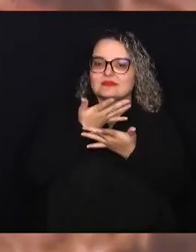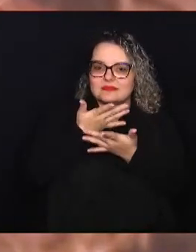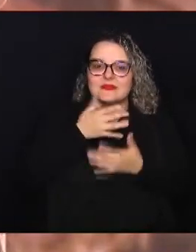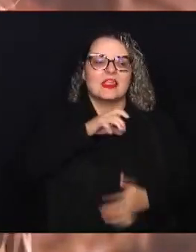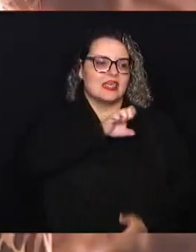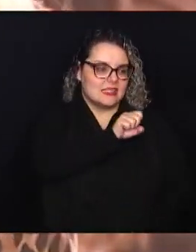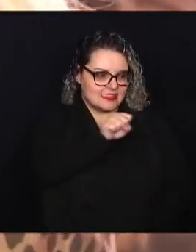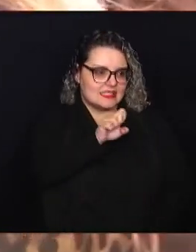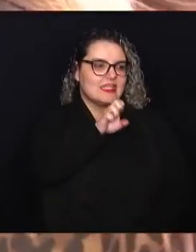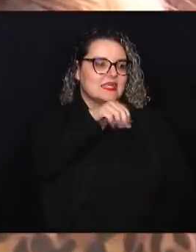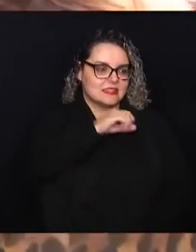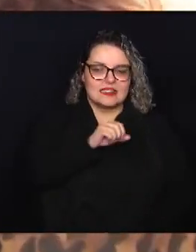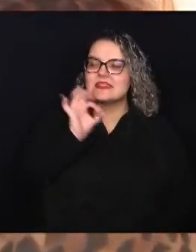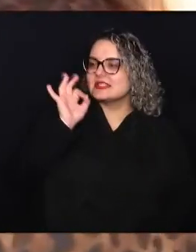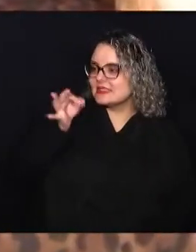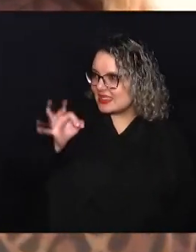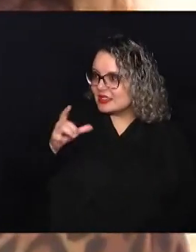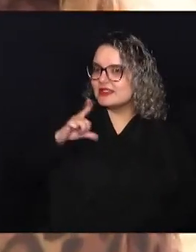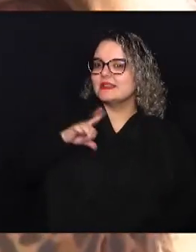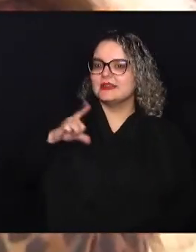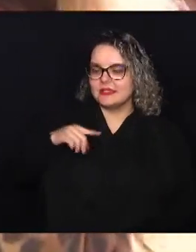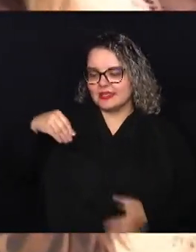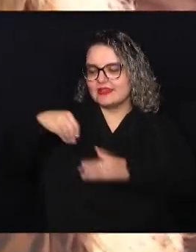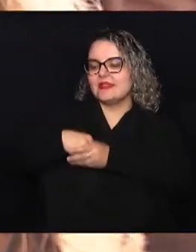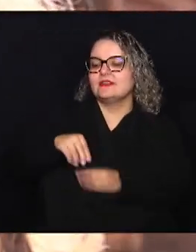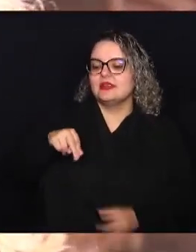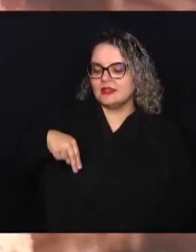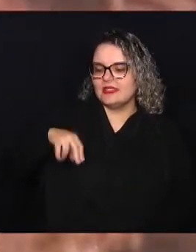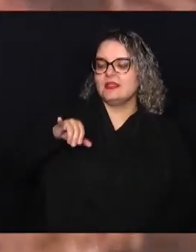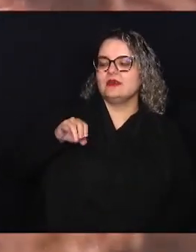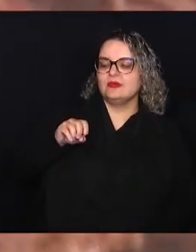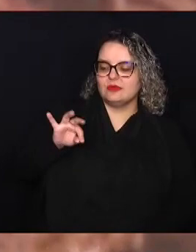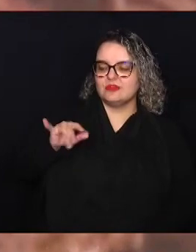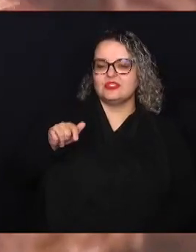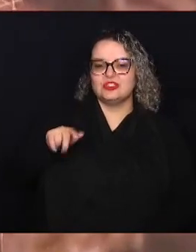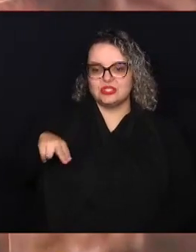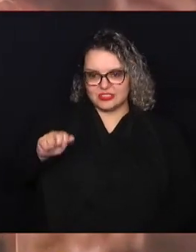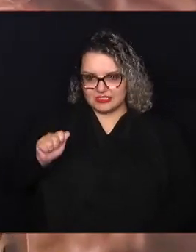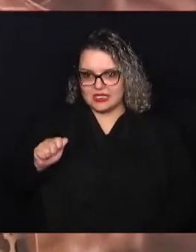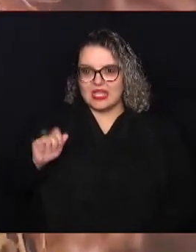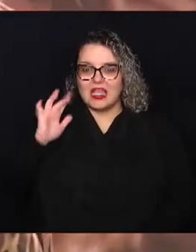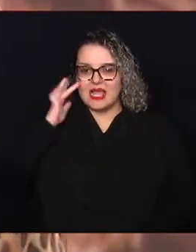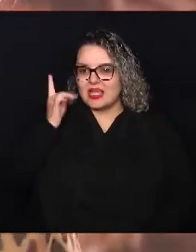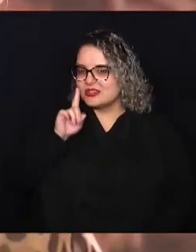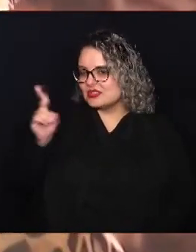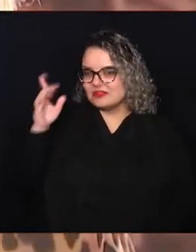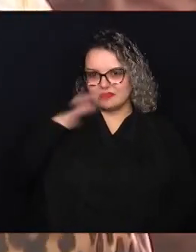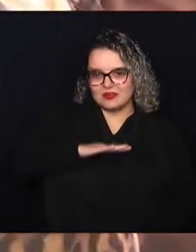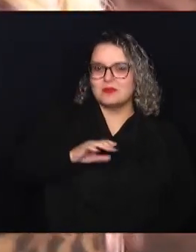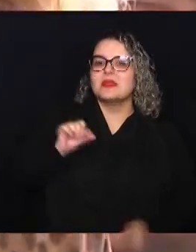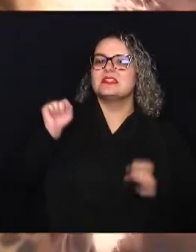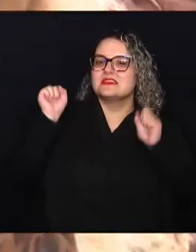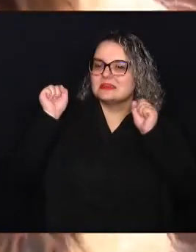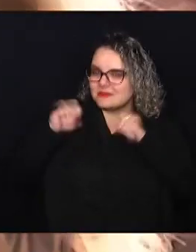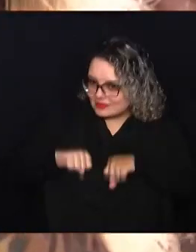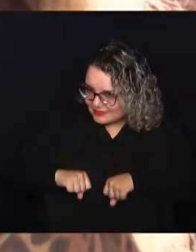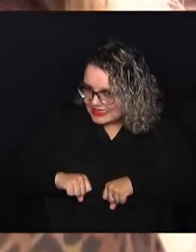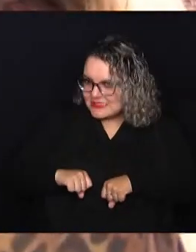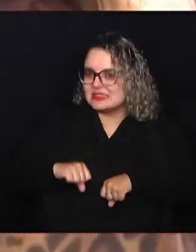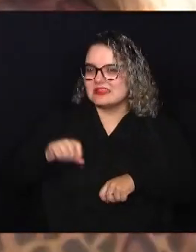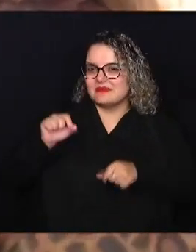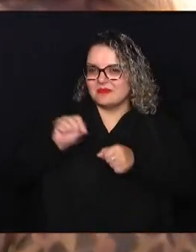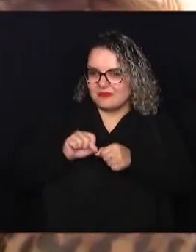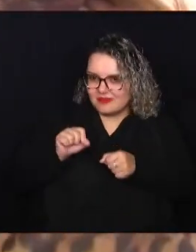Exato. Ele tem essa nicotina e, assim, as pessoas acham que não faz mal, mas faz sim. Ele faz mal. E um ponto super